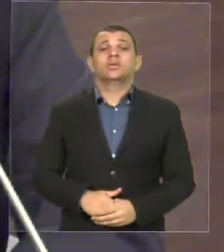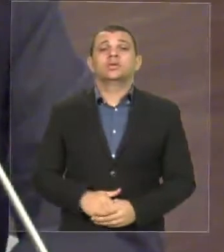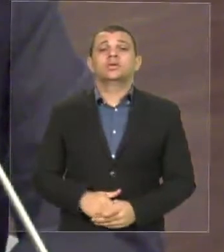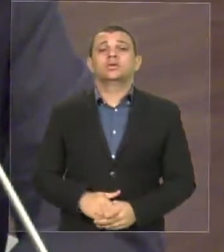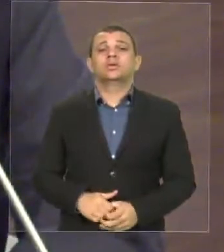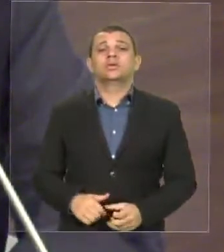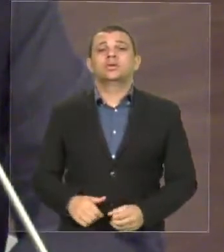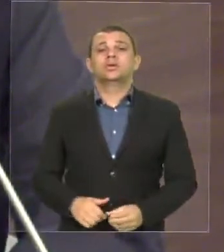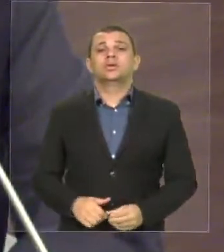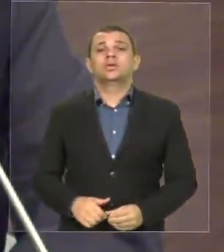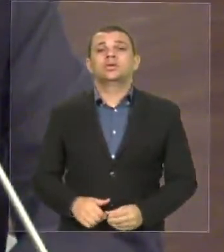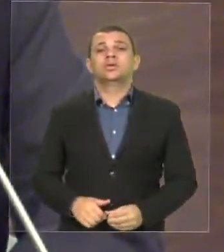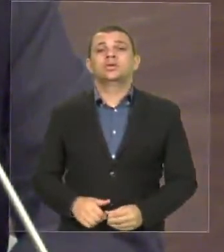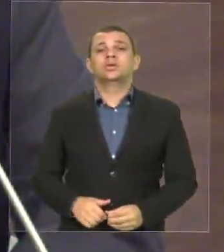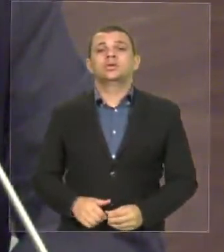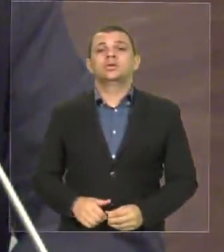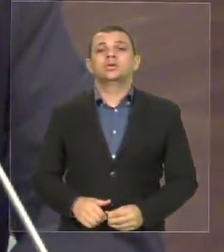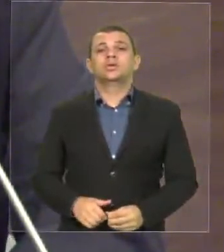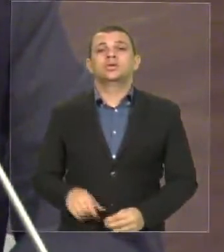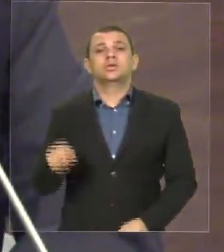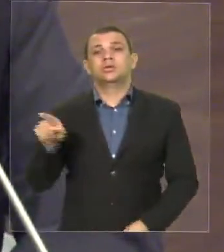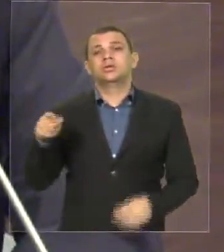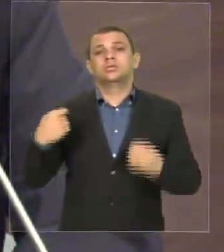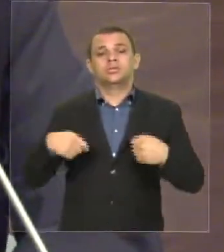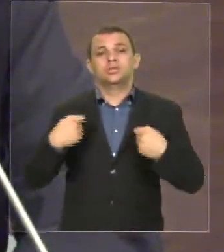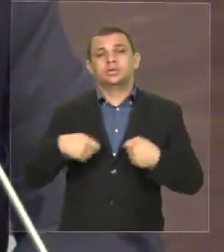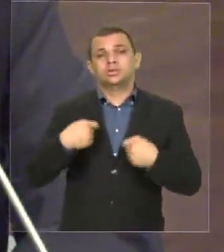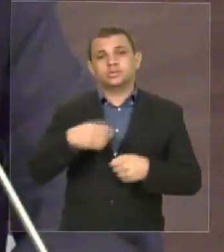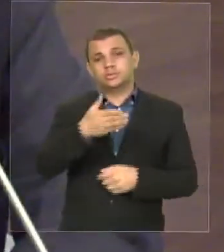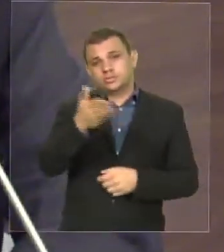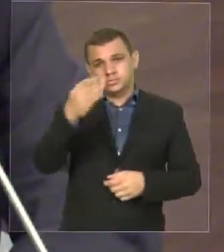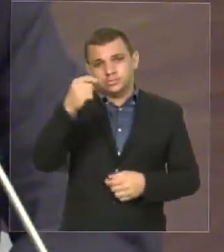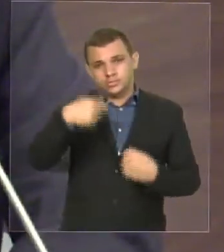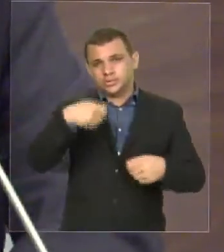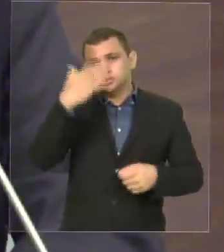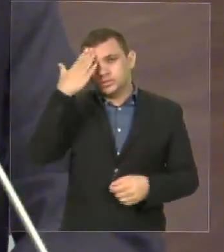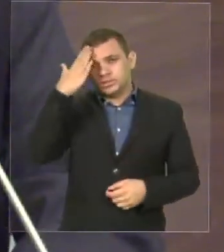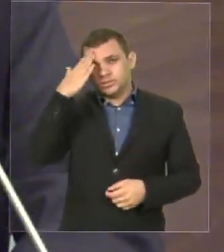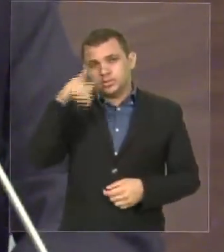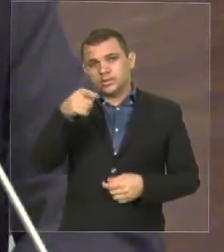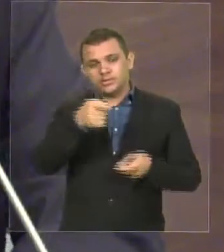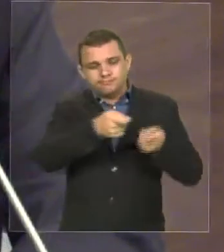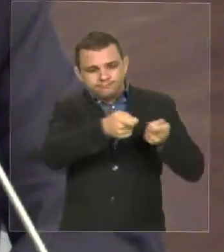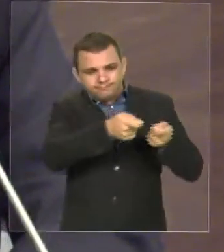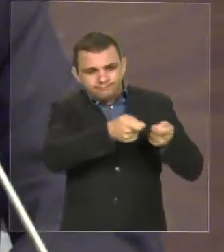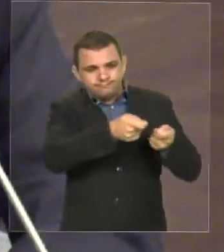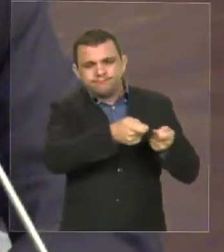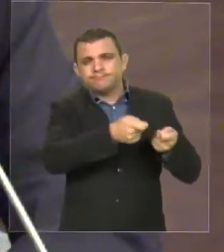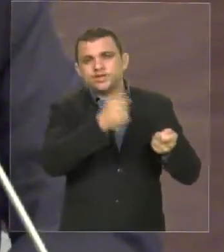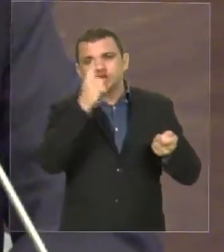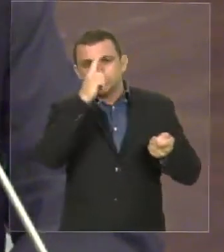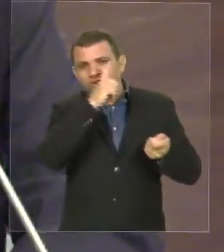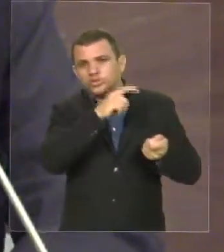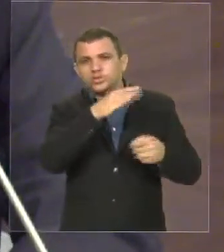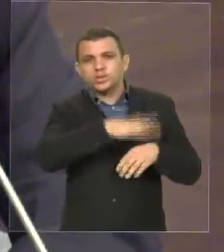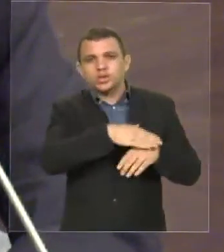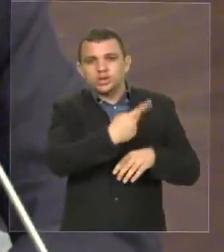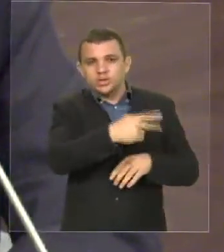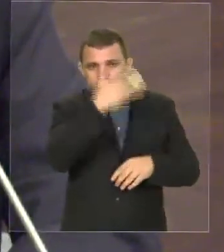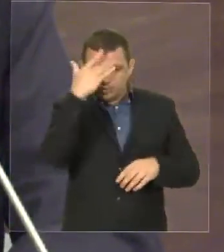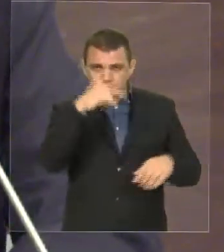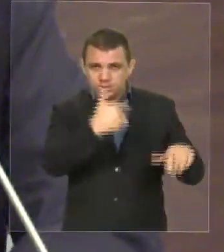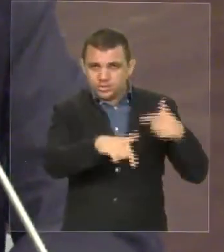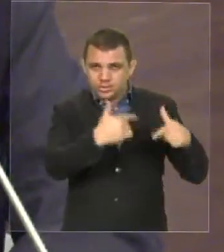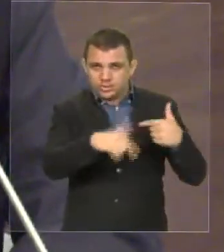fique o senhor sabendo que nenhum arrocho que venha prejudicar aos trabalhadores,